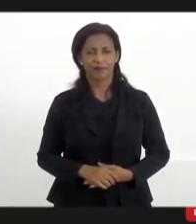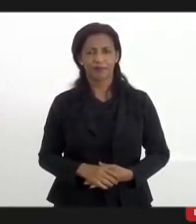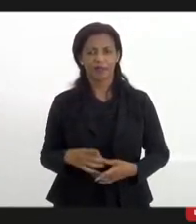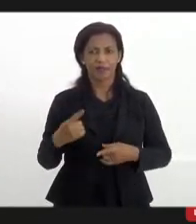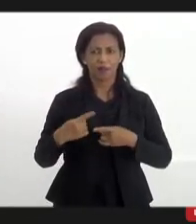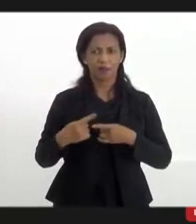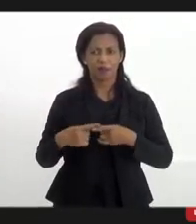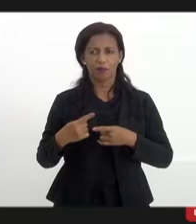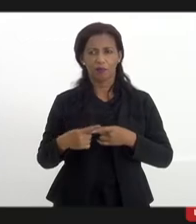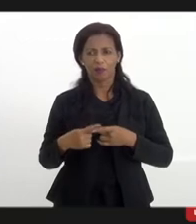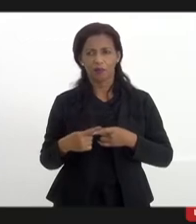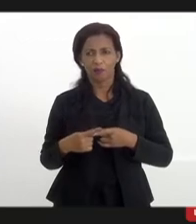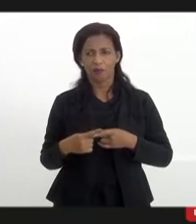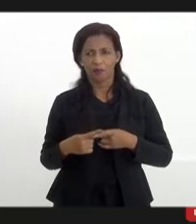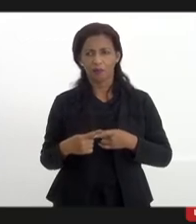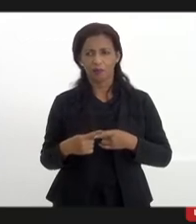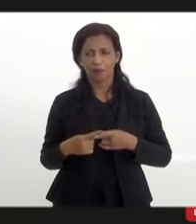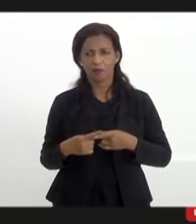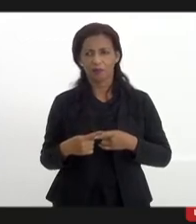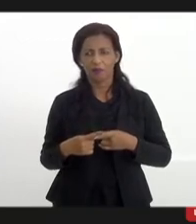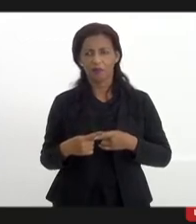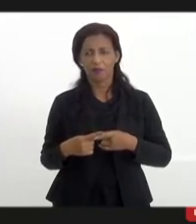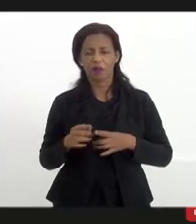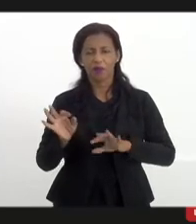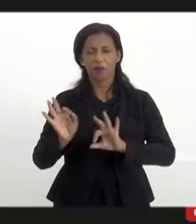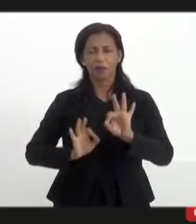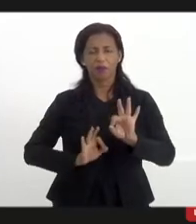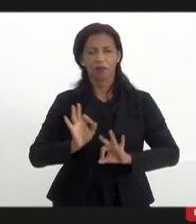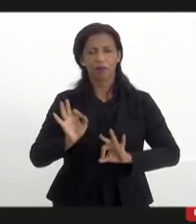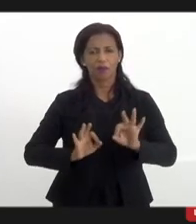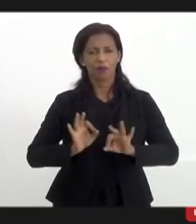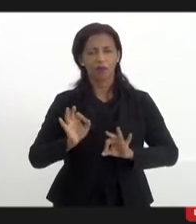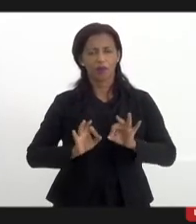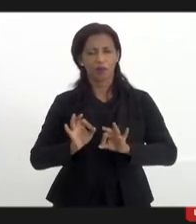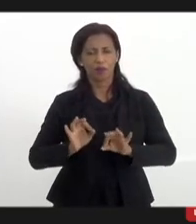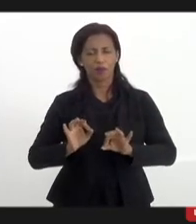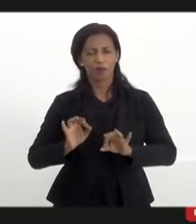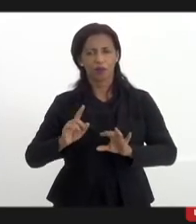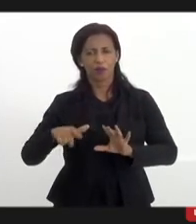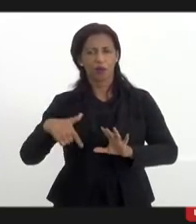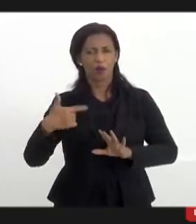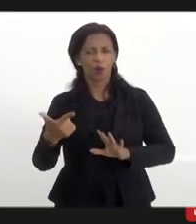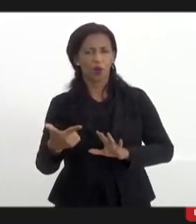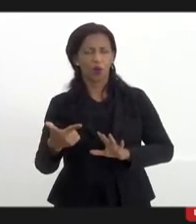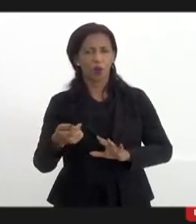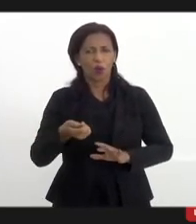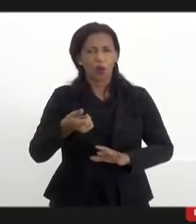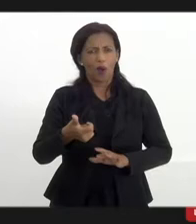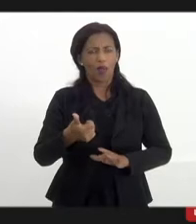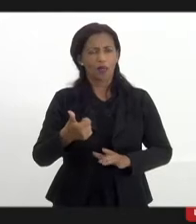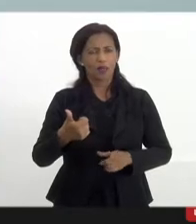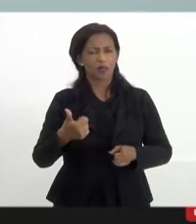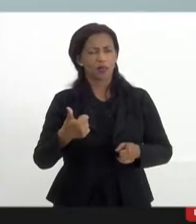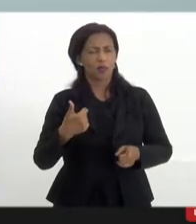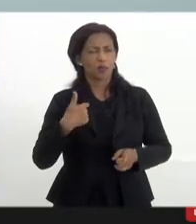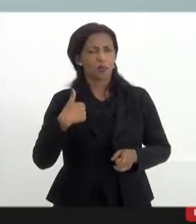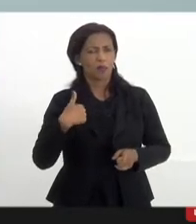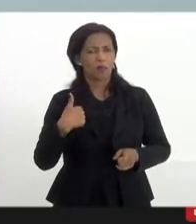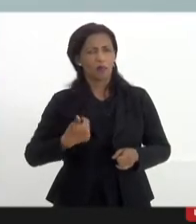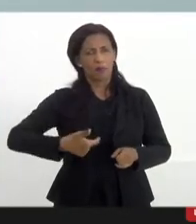que a gente já fez um projeto, logo assim, acho que praticamente quase que no meu primeiro mandato.